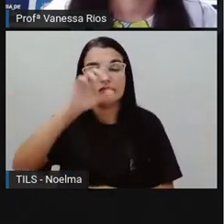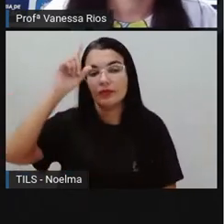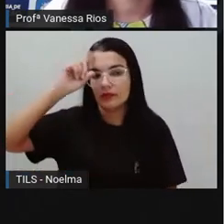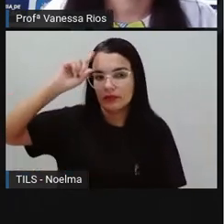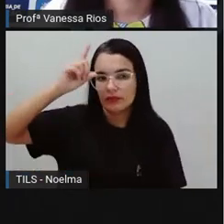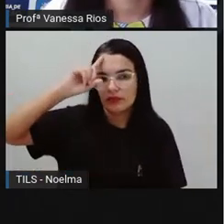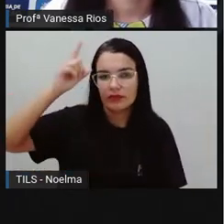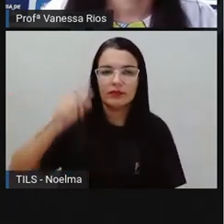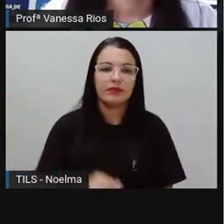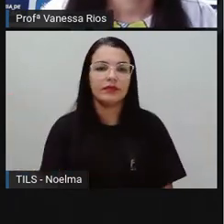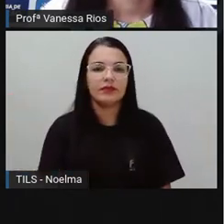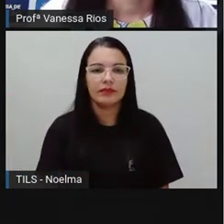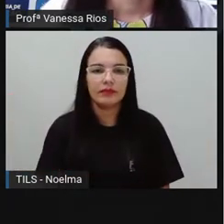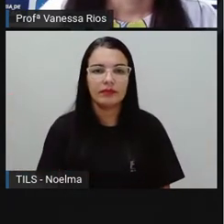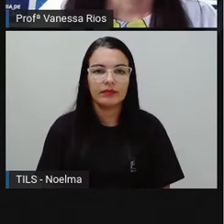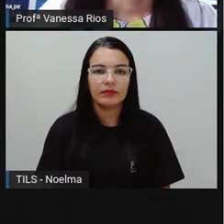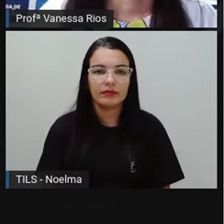a dia.